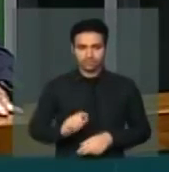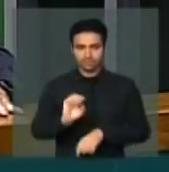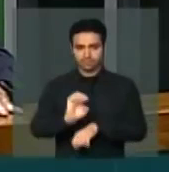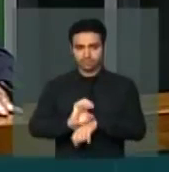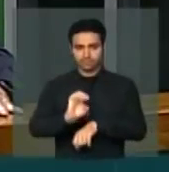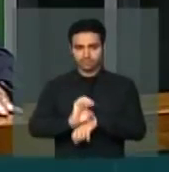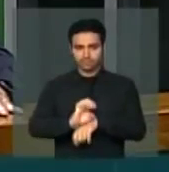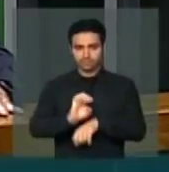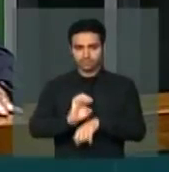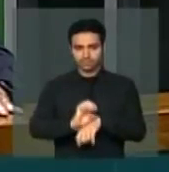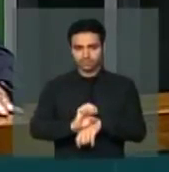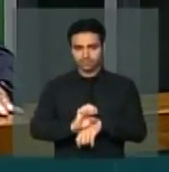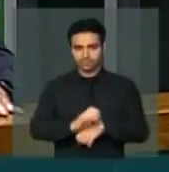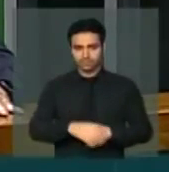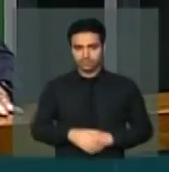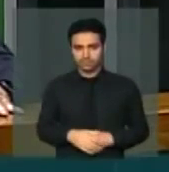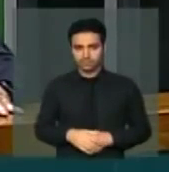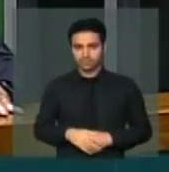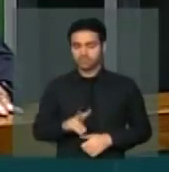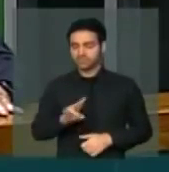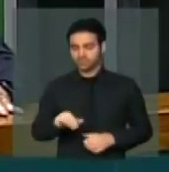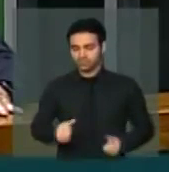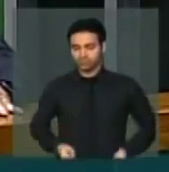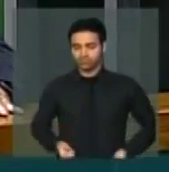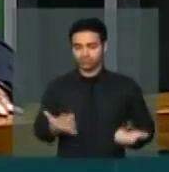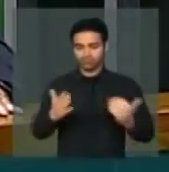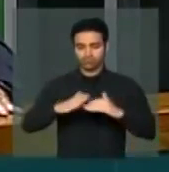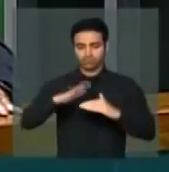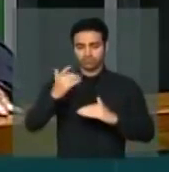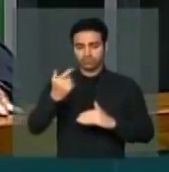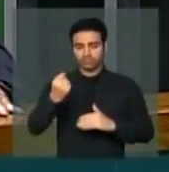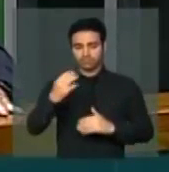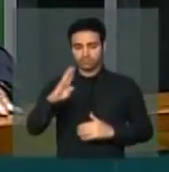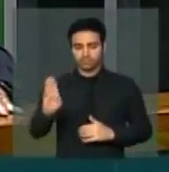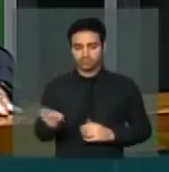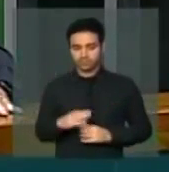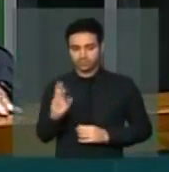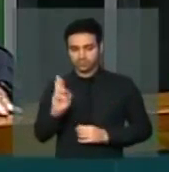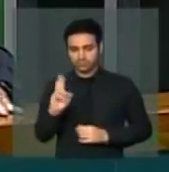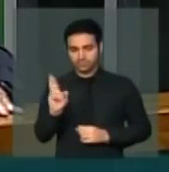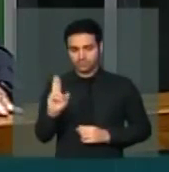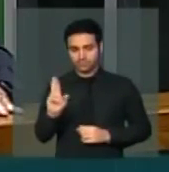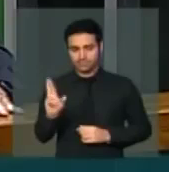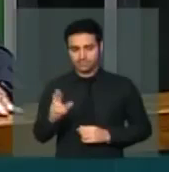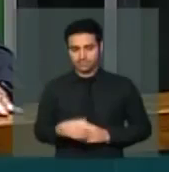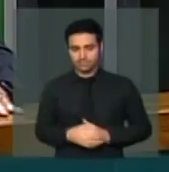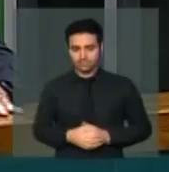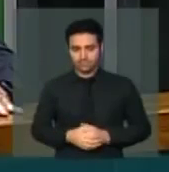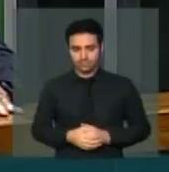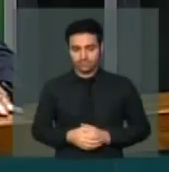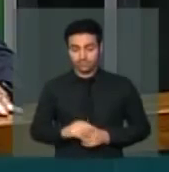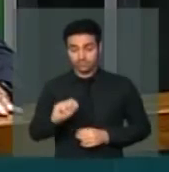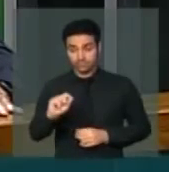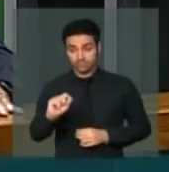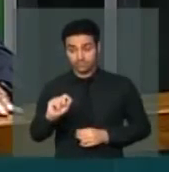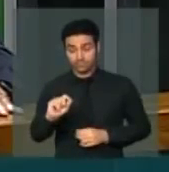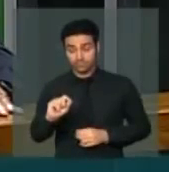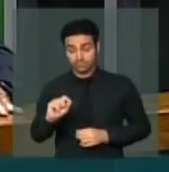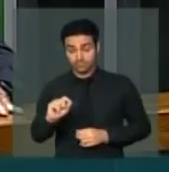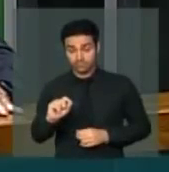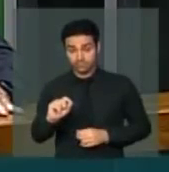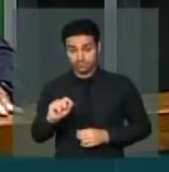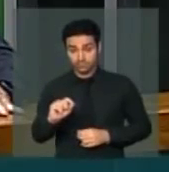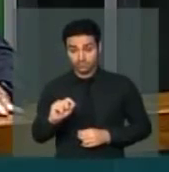vai gastar mais 20 milhões de reais para a recuperação